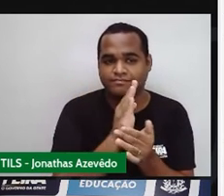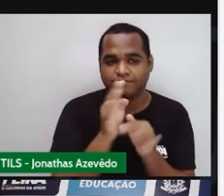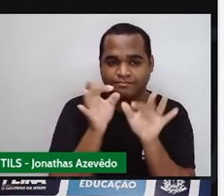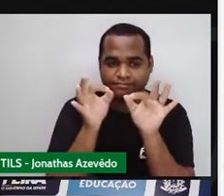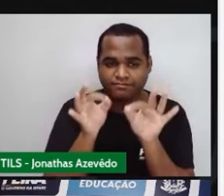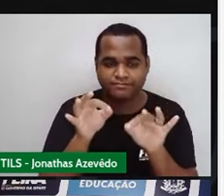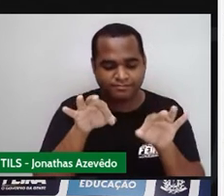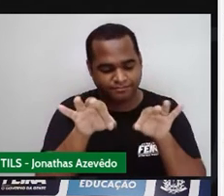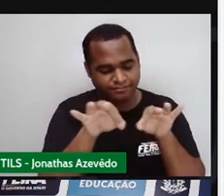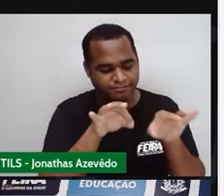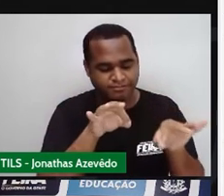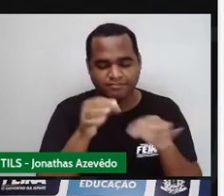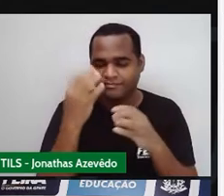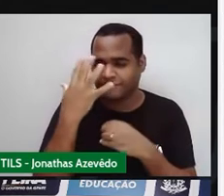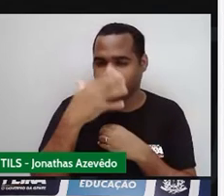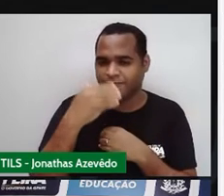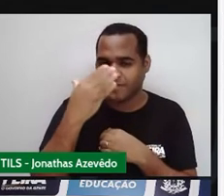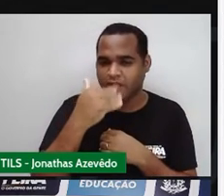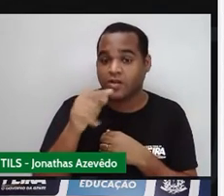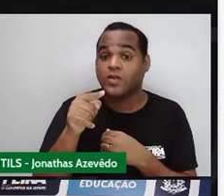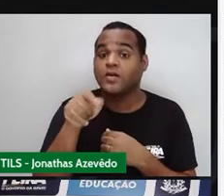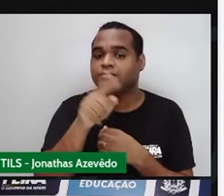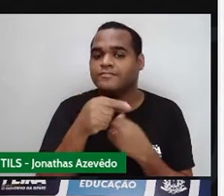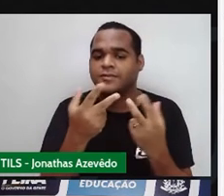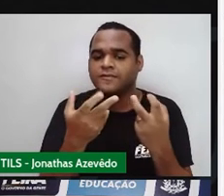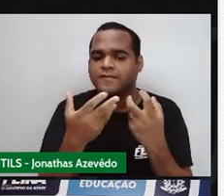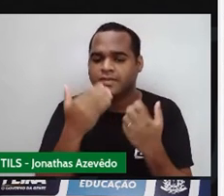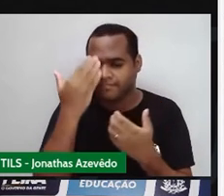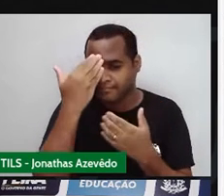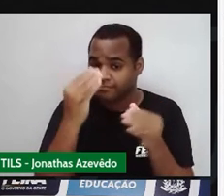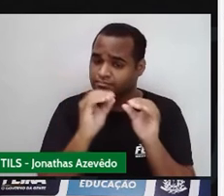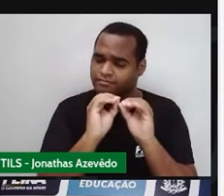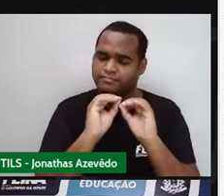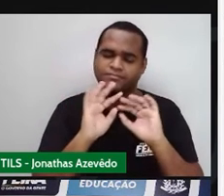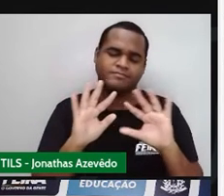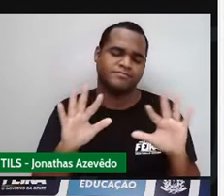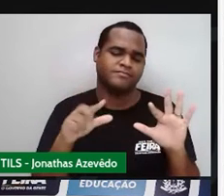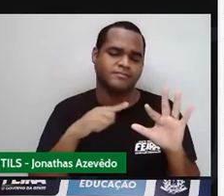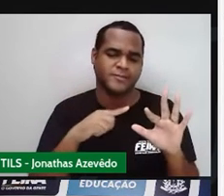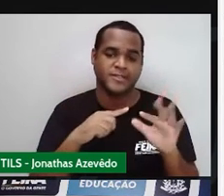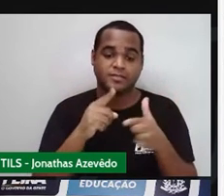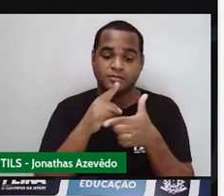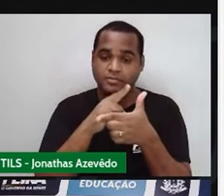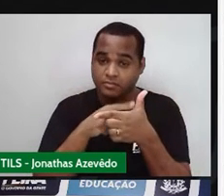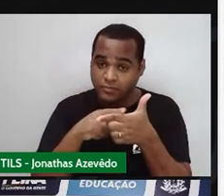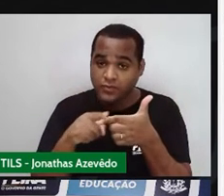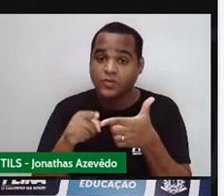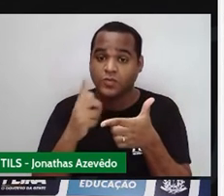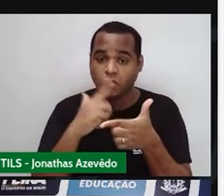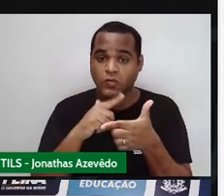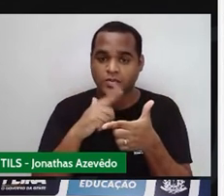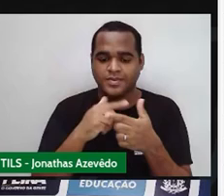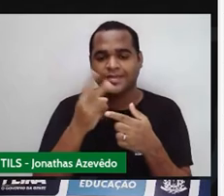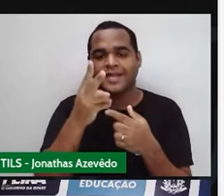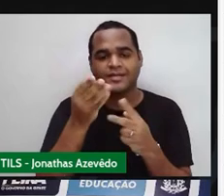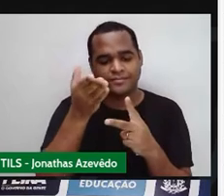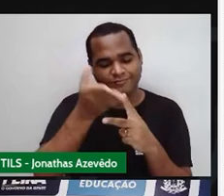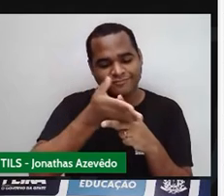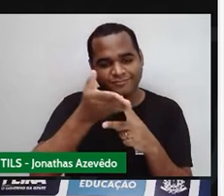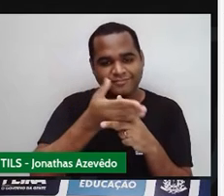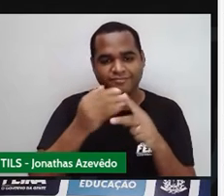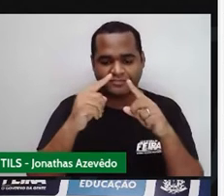bem organizadinhas pra gente conseguir entender direitinho. Dividimos o trapézio em dois